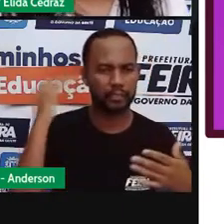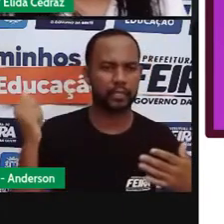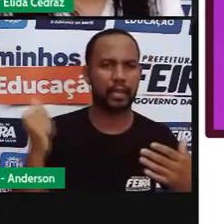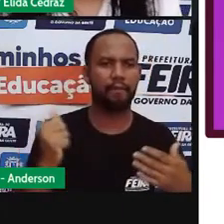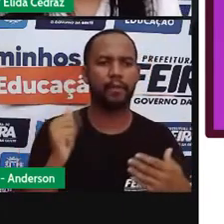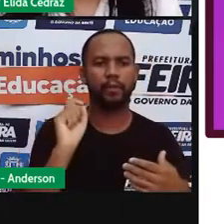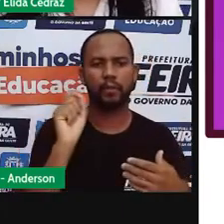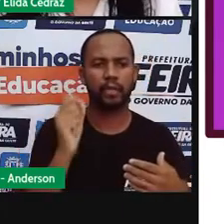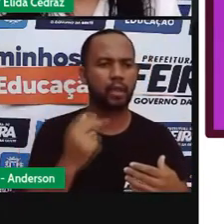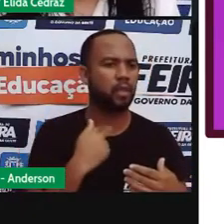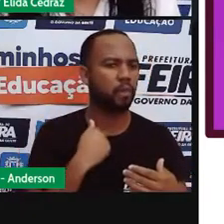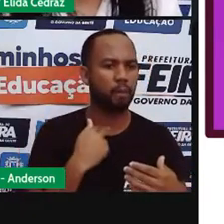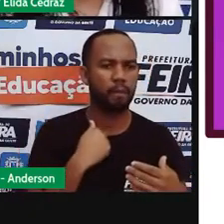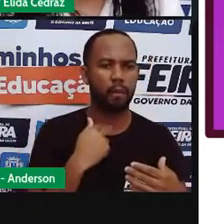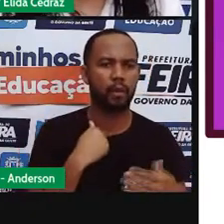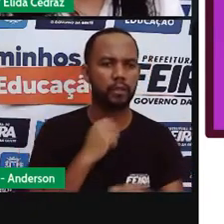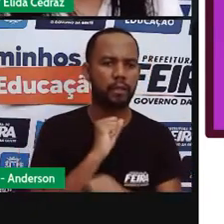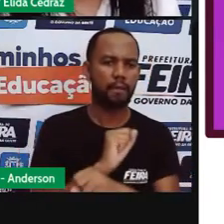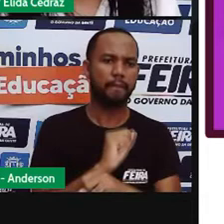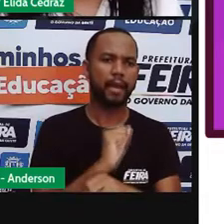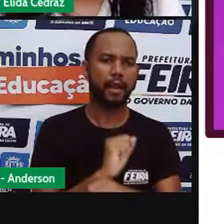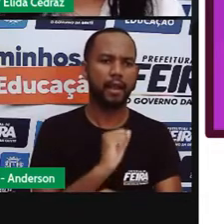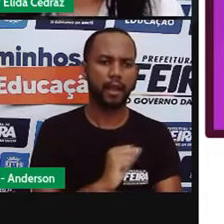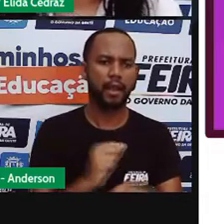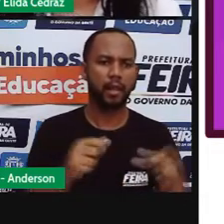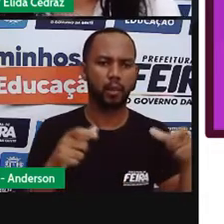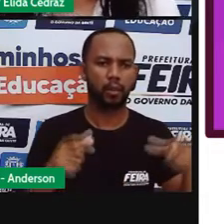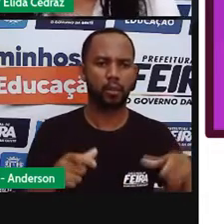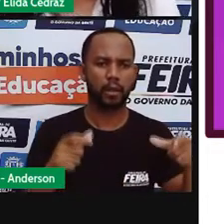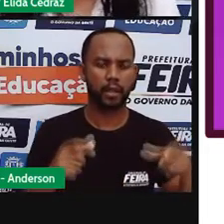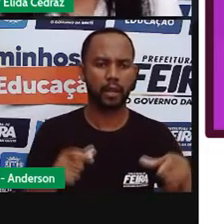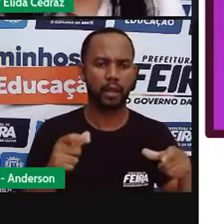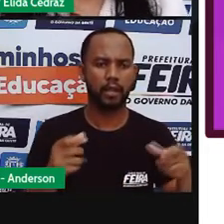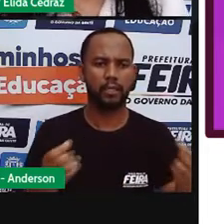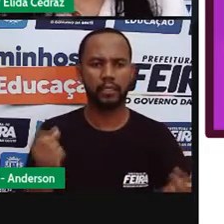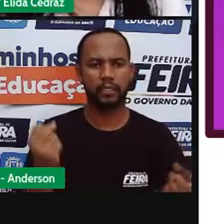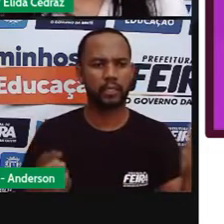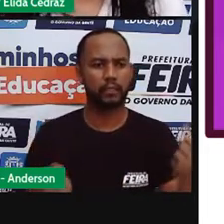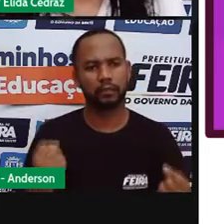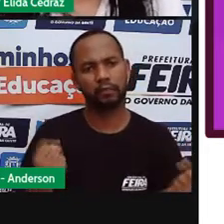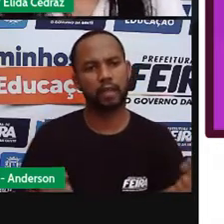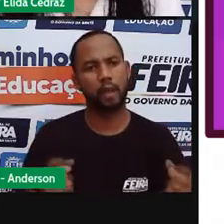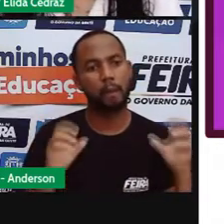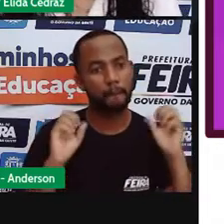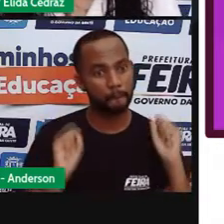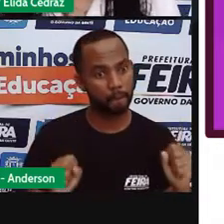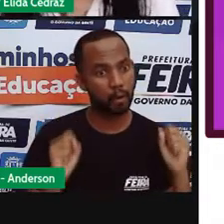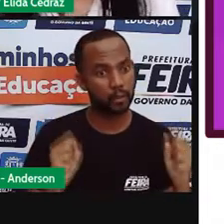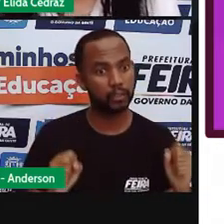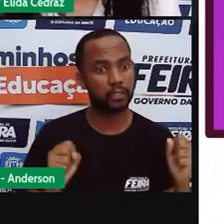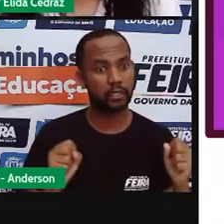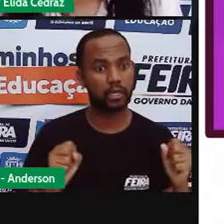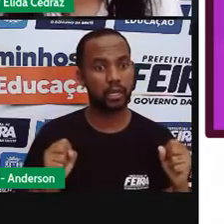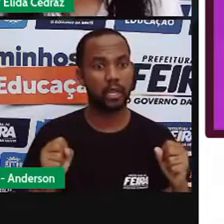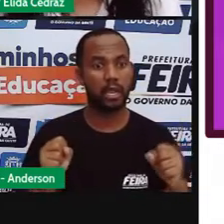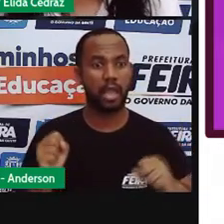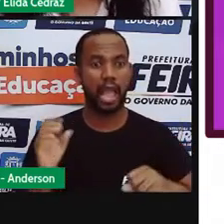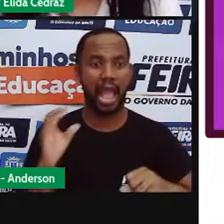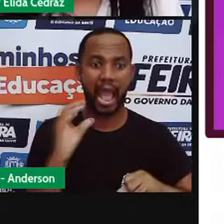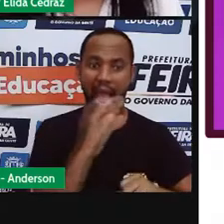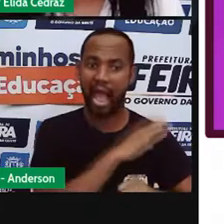pode parar naquele lugar para estacionar. Pode ser uma parada rápida, mas